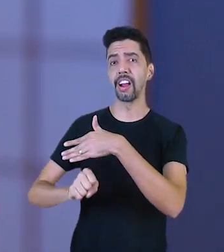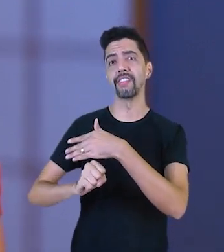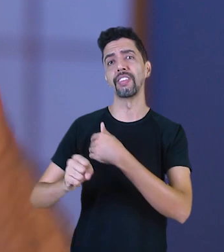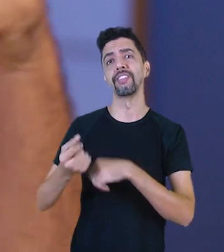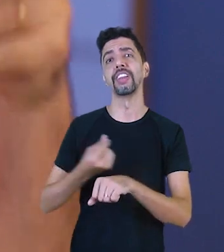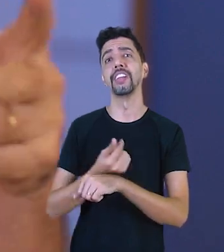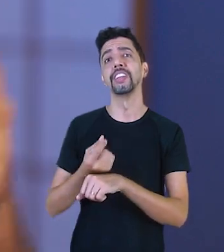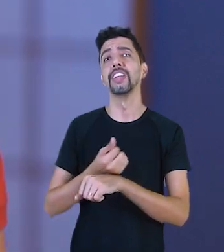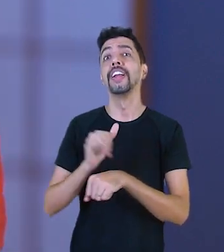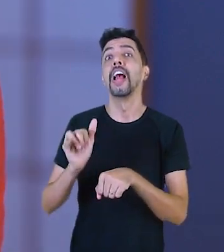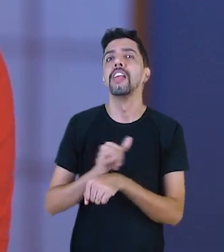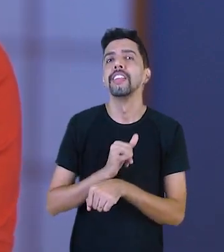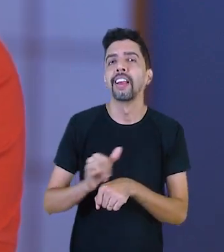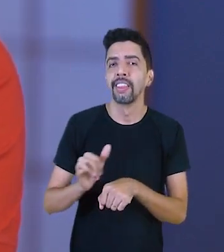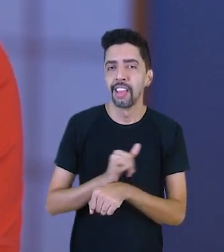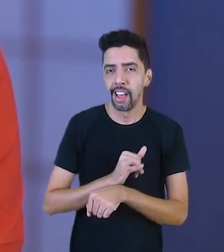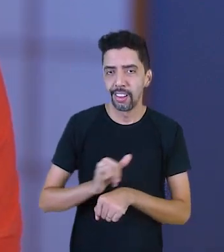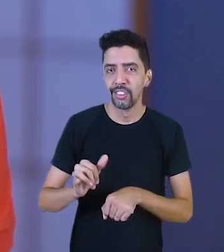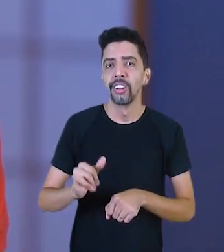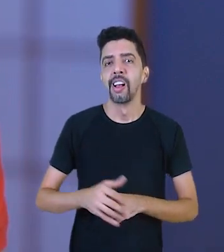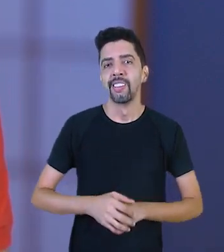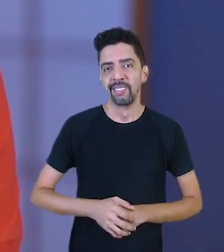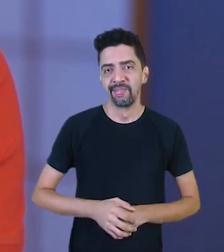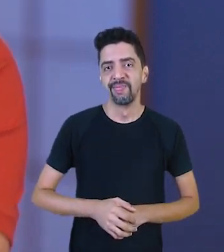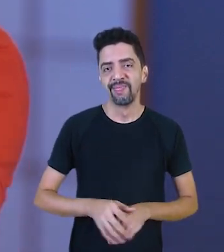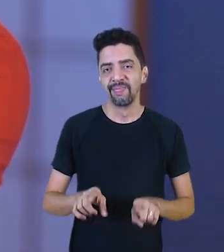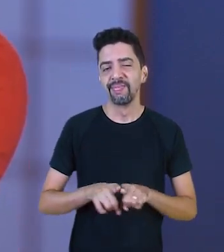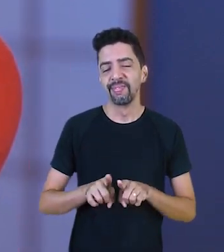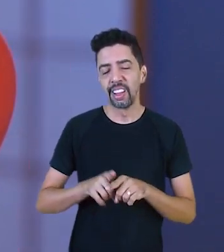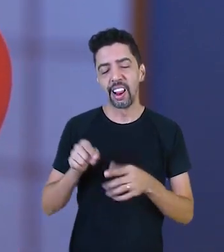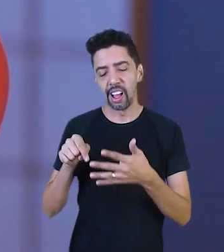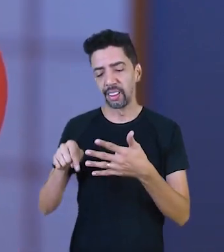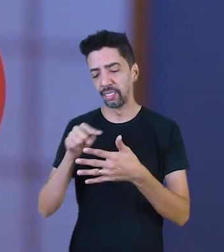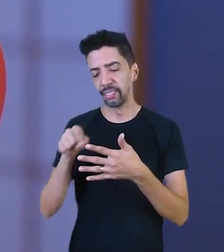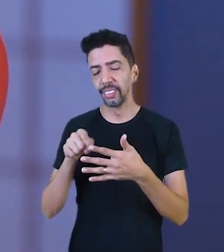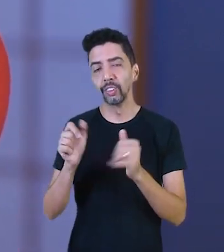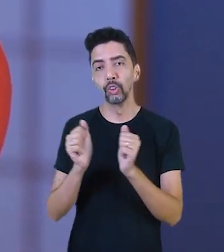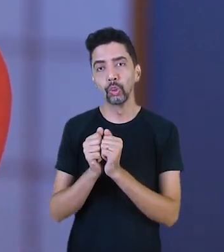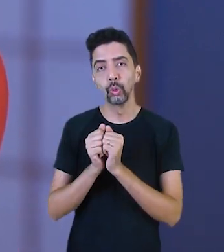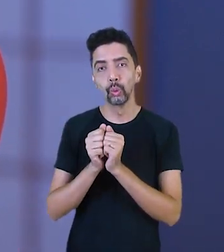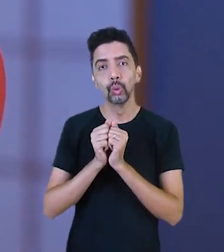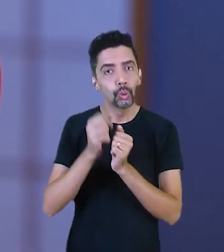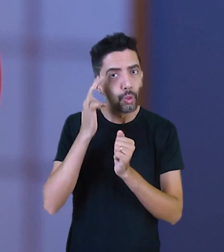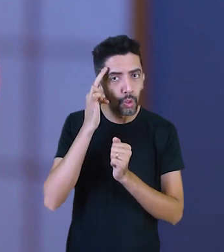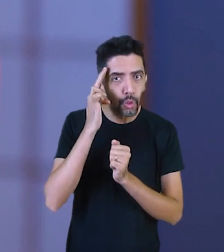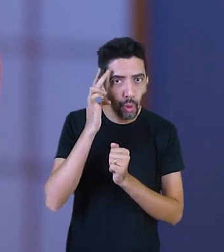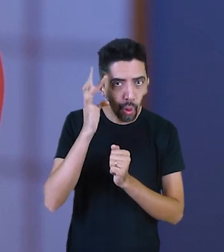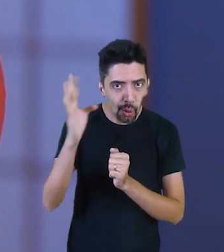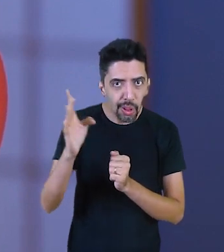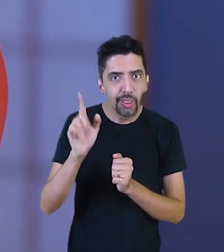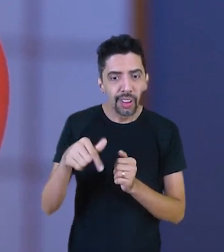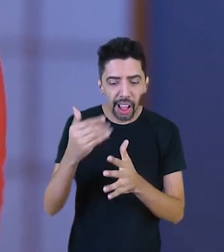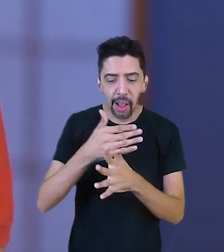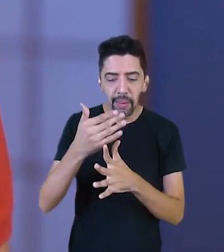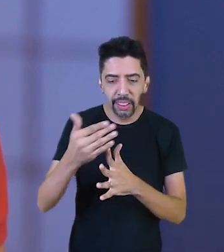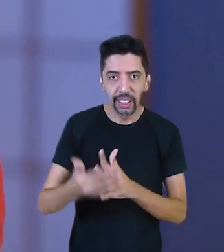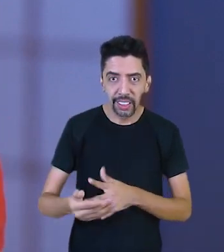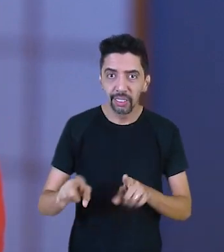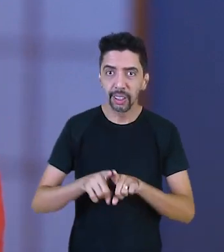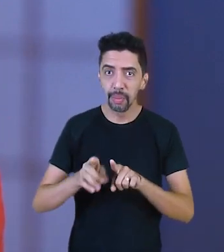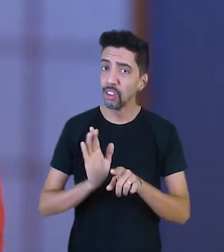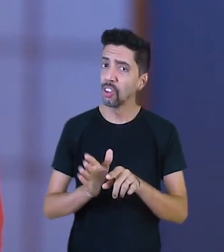também é uma necessidade dentro desse orçamento. Está lá junto com sonhos, reservas e dívidas. Ou seja, as prestações.